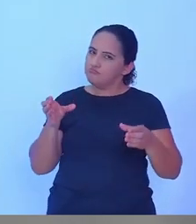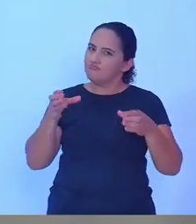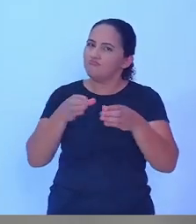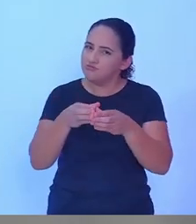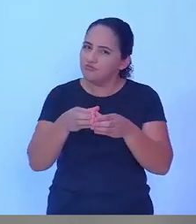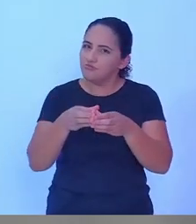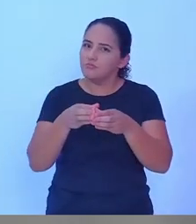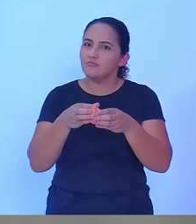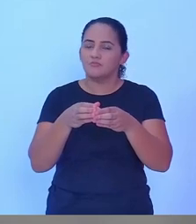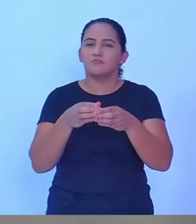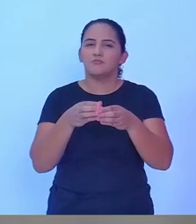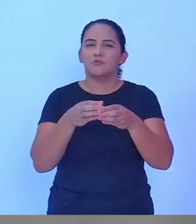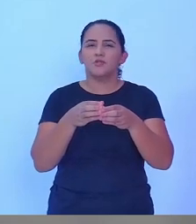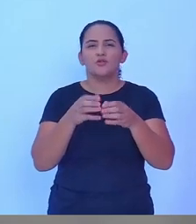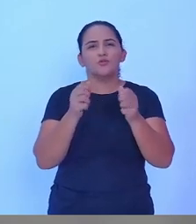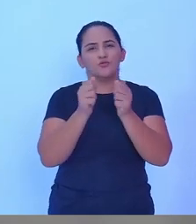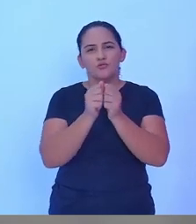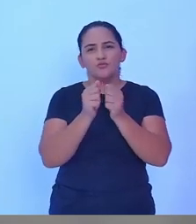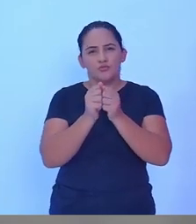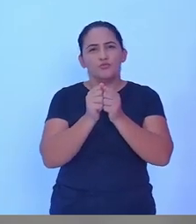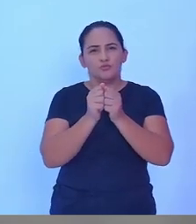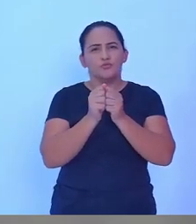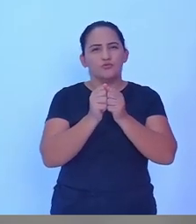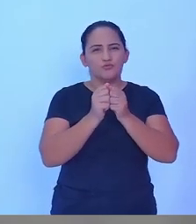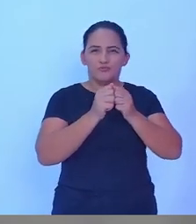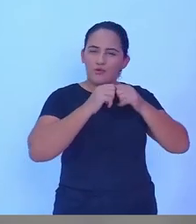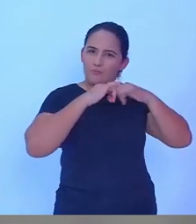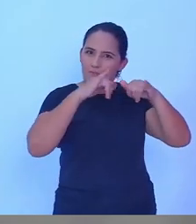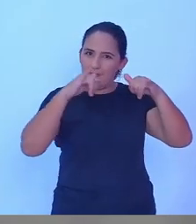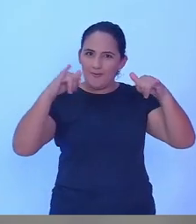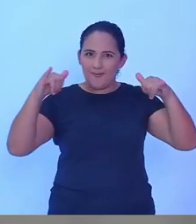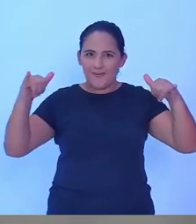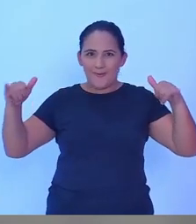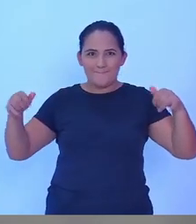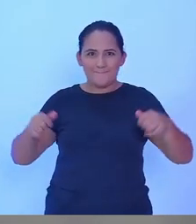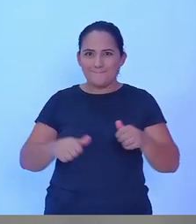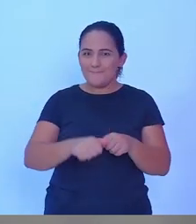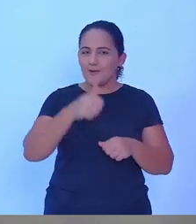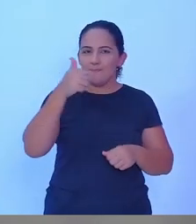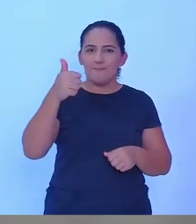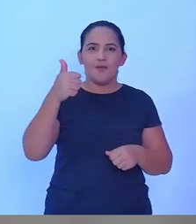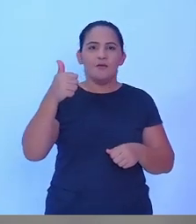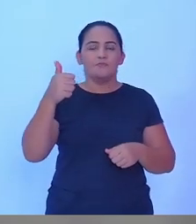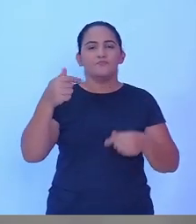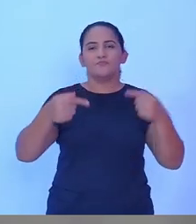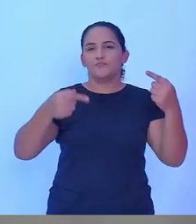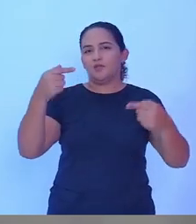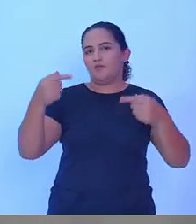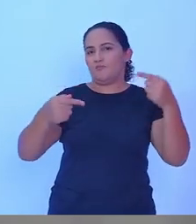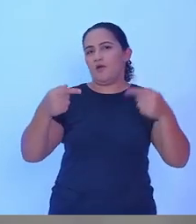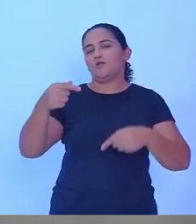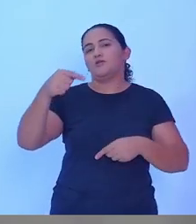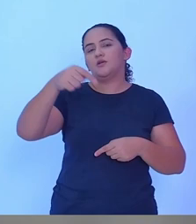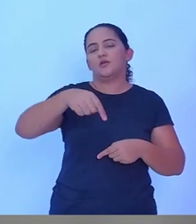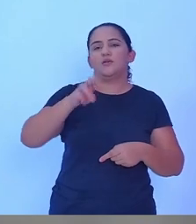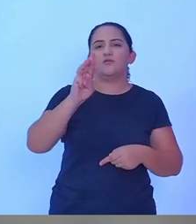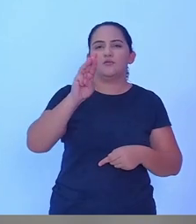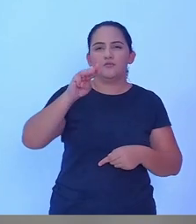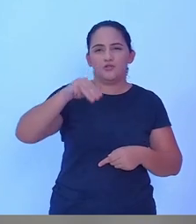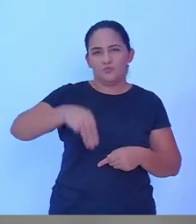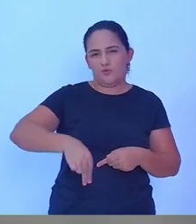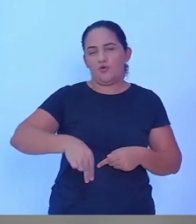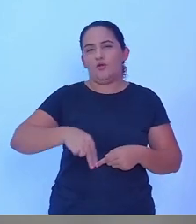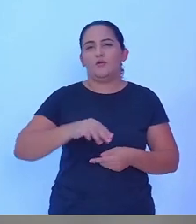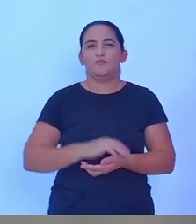acompanham nesse instante, nesse debate, o primeiro debate em Rulim de Moura entre os candidatos a